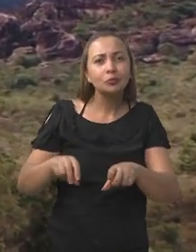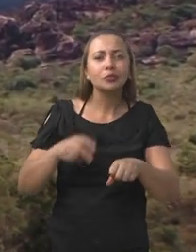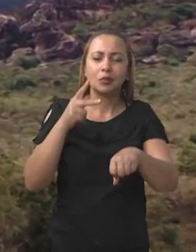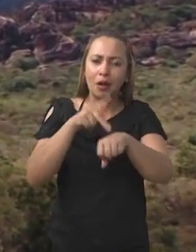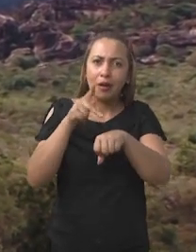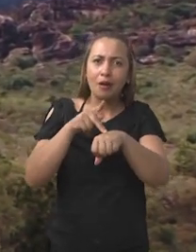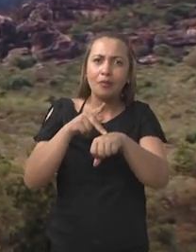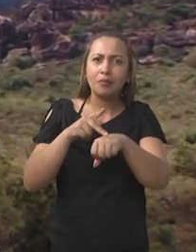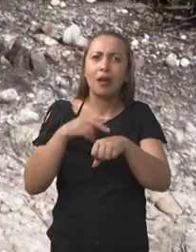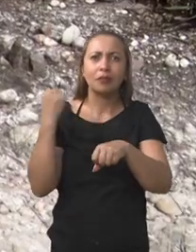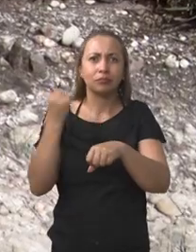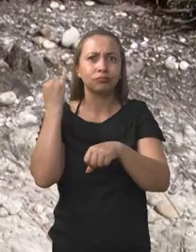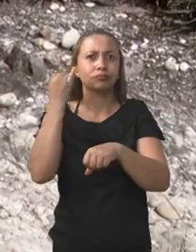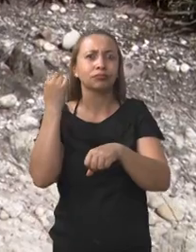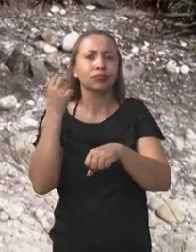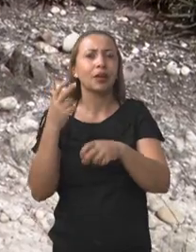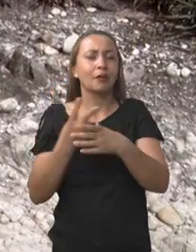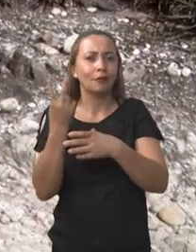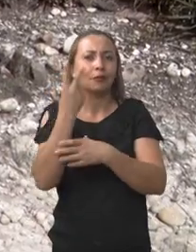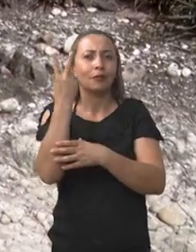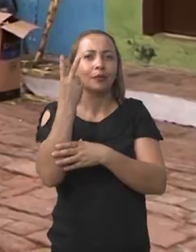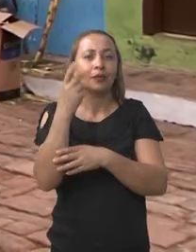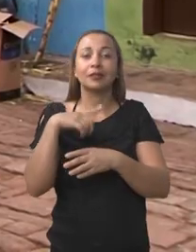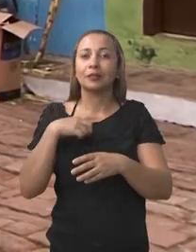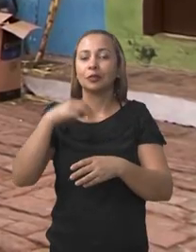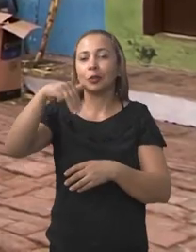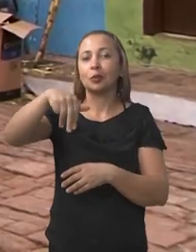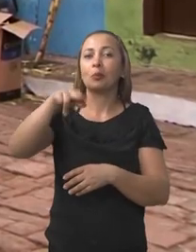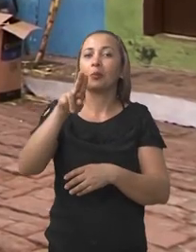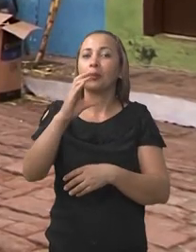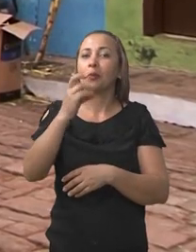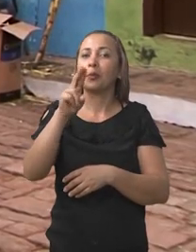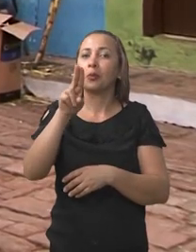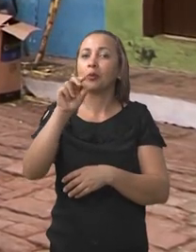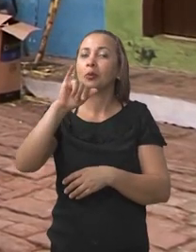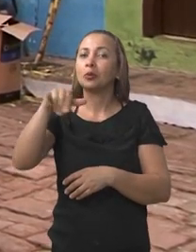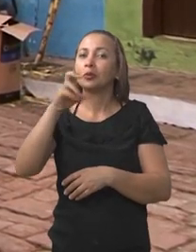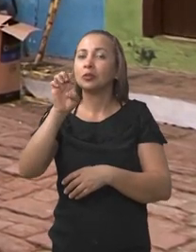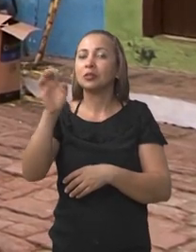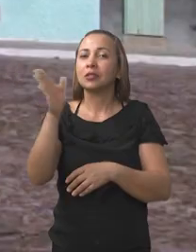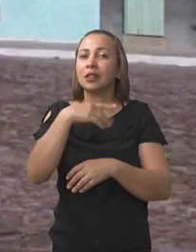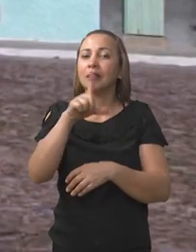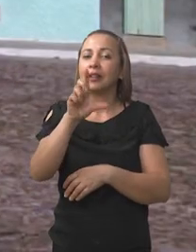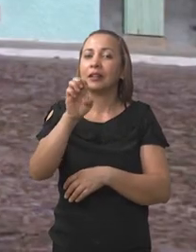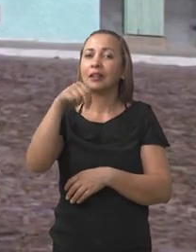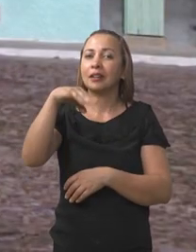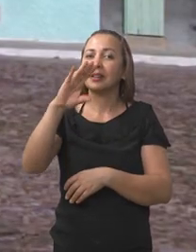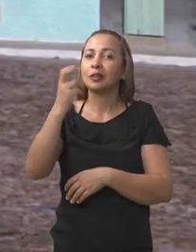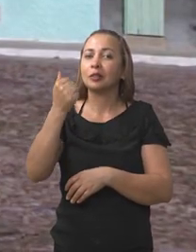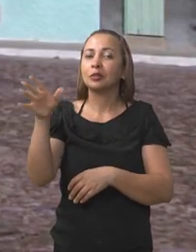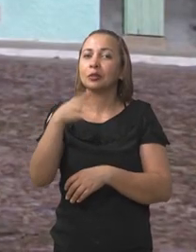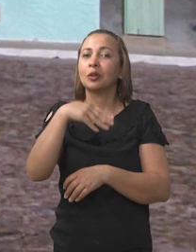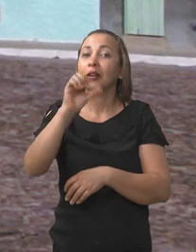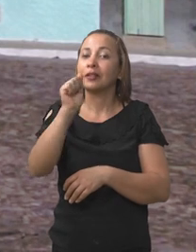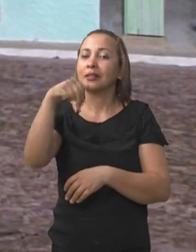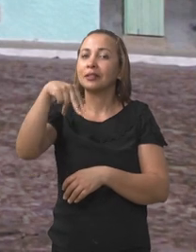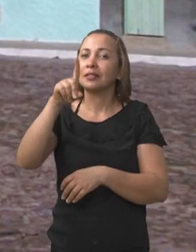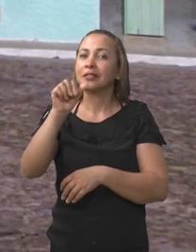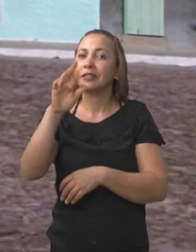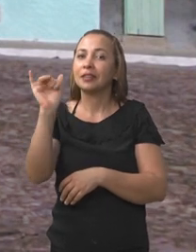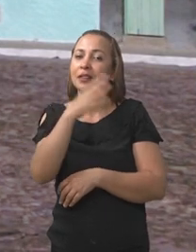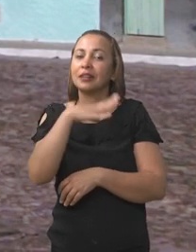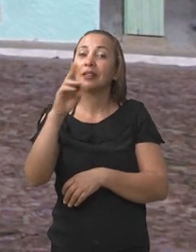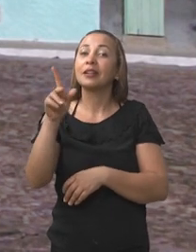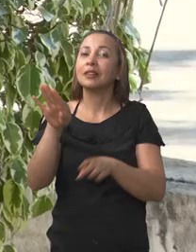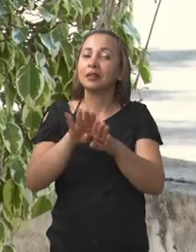majoritariamente ali englobavam os municípios de Mucugê, Andaraí, Lençóis e Palmeiras, né? Esses municípios que hoje formam aí a